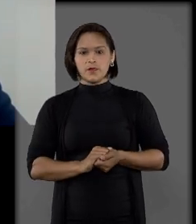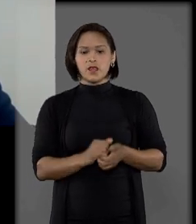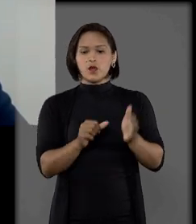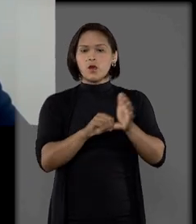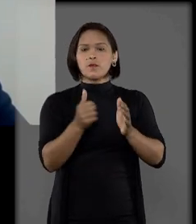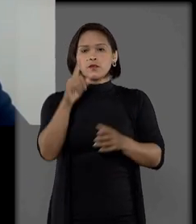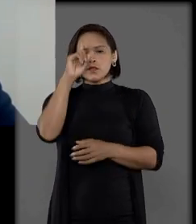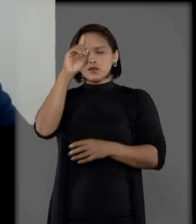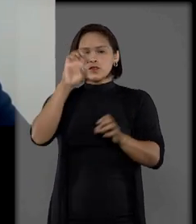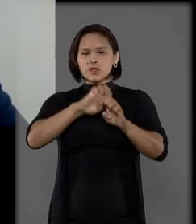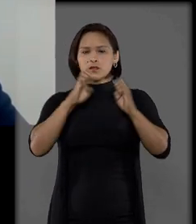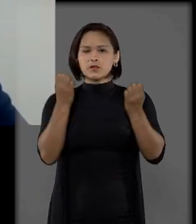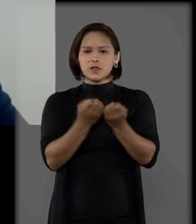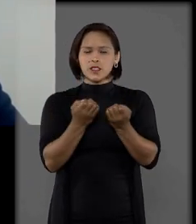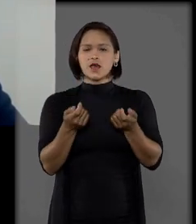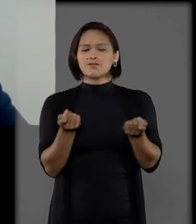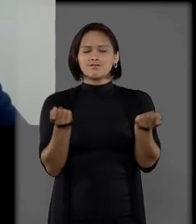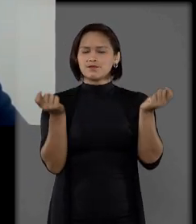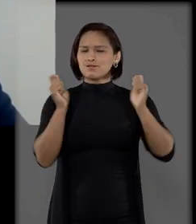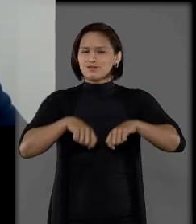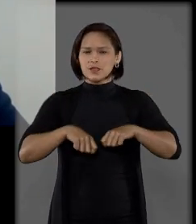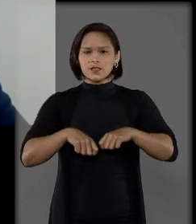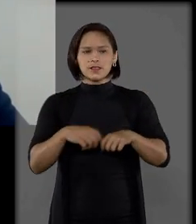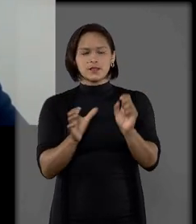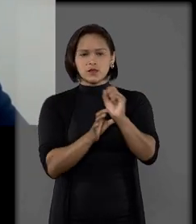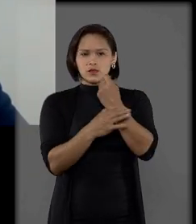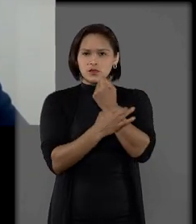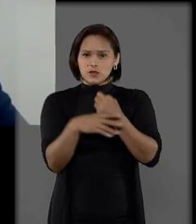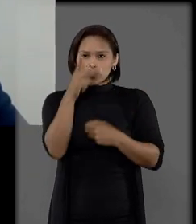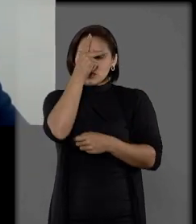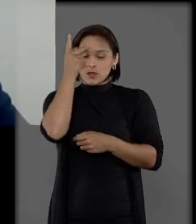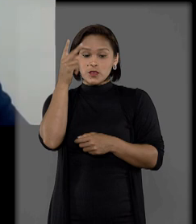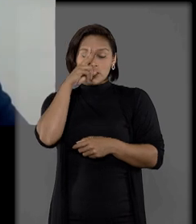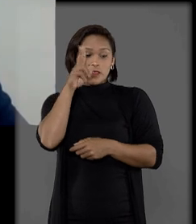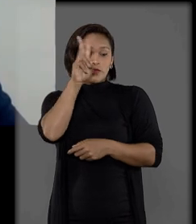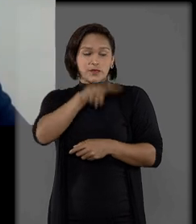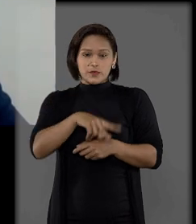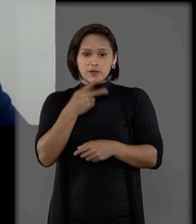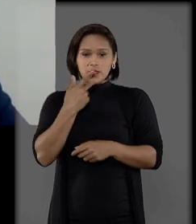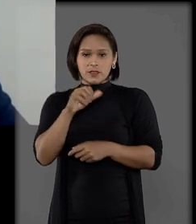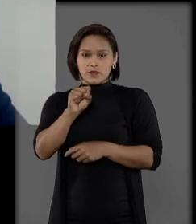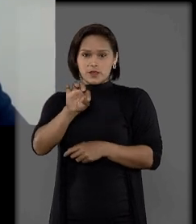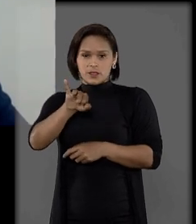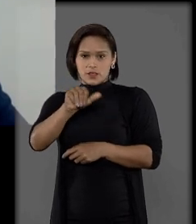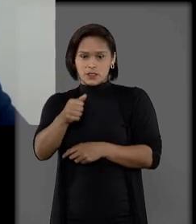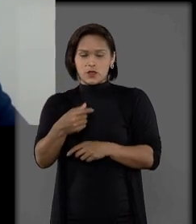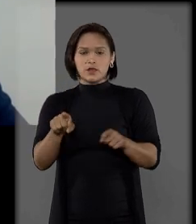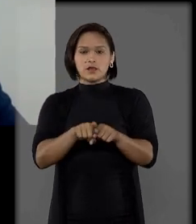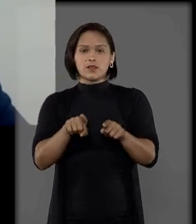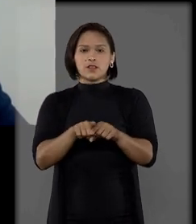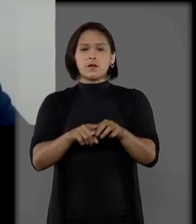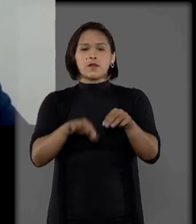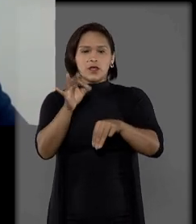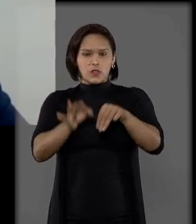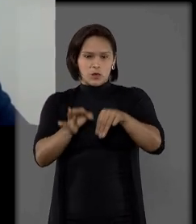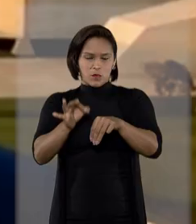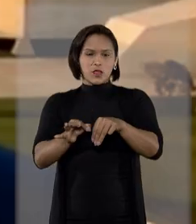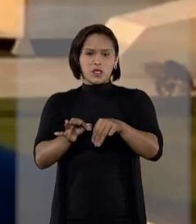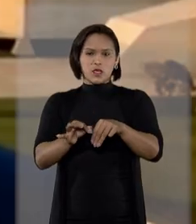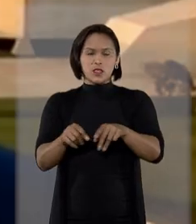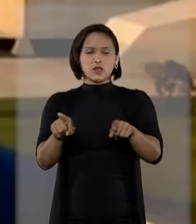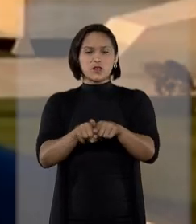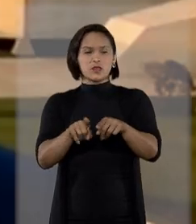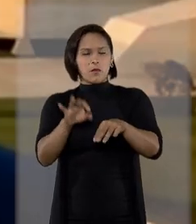seminário tratou sobre as incapacidades nos seguros de pessoas na visão do Superior Tribunal de Justiça. Além do presidente do tribunal,